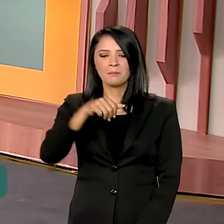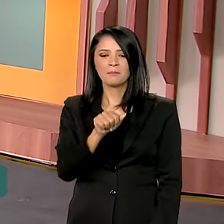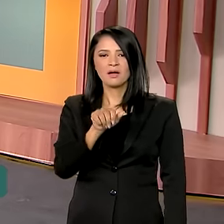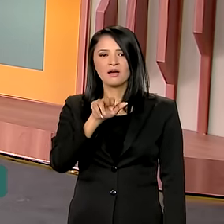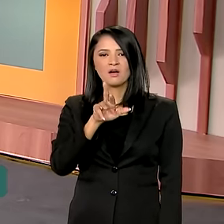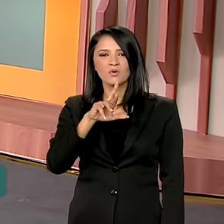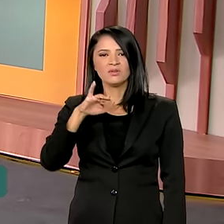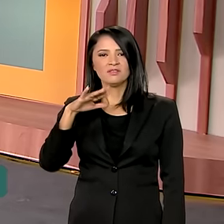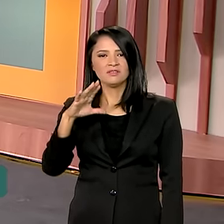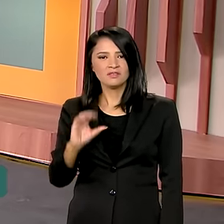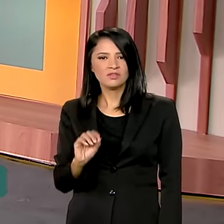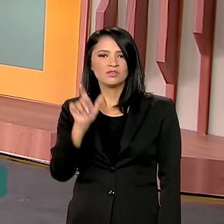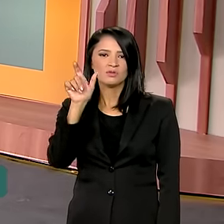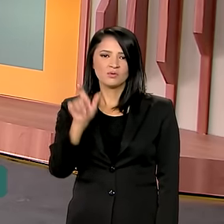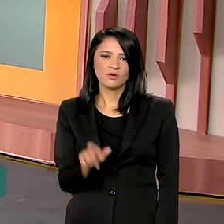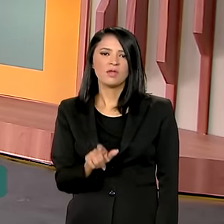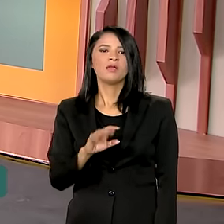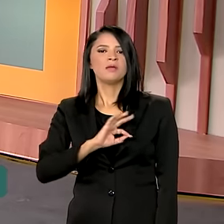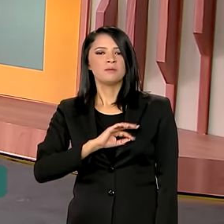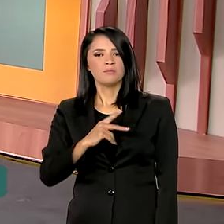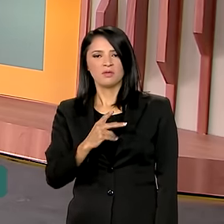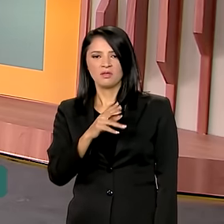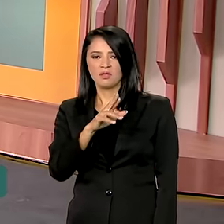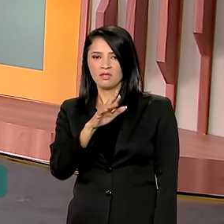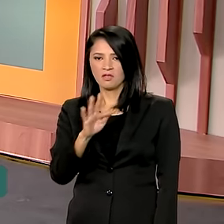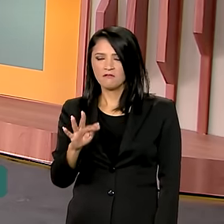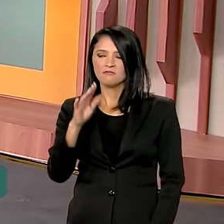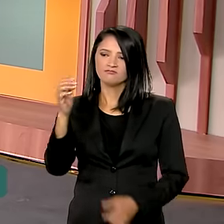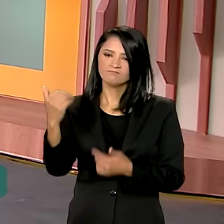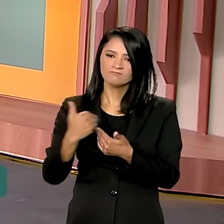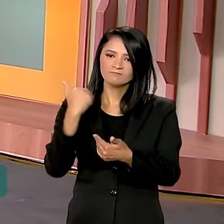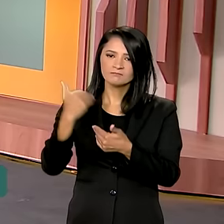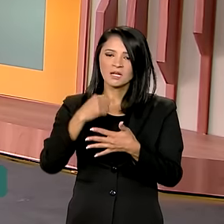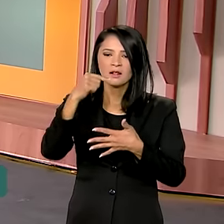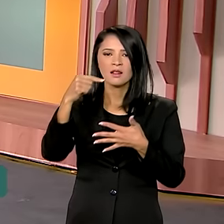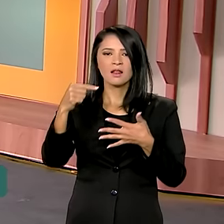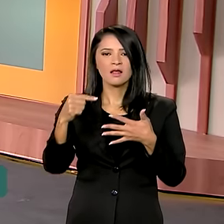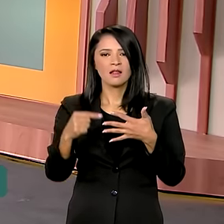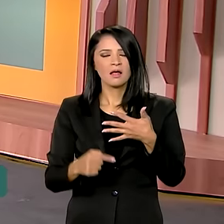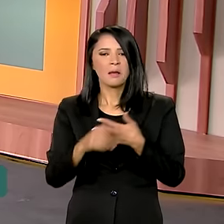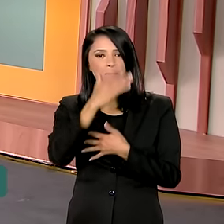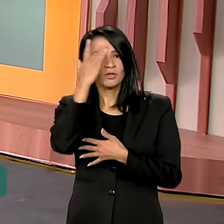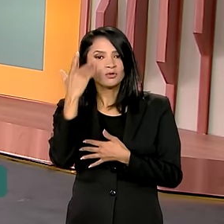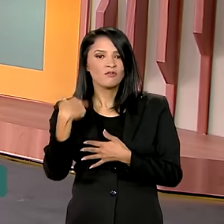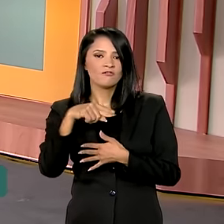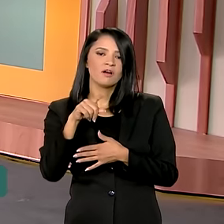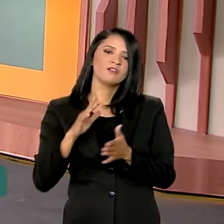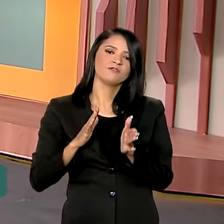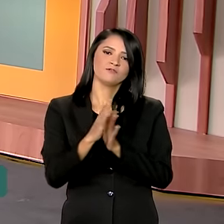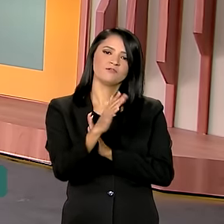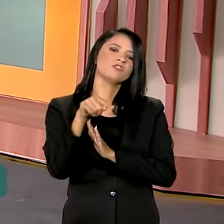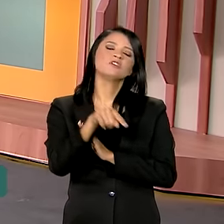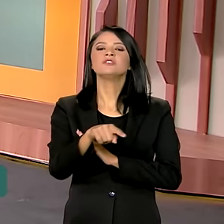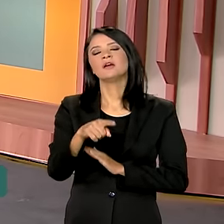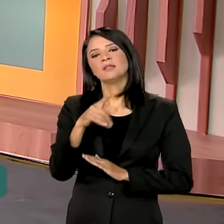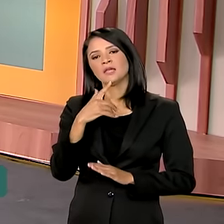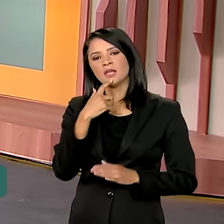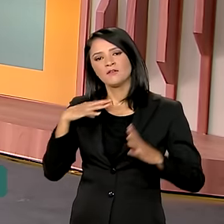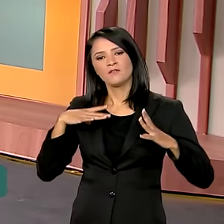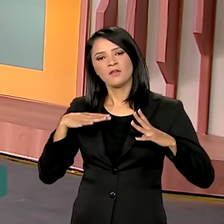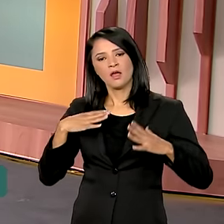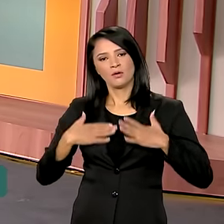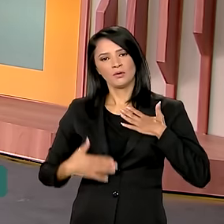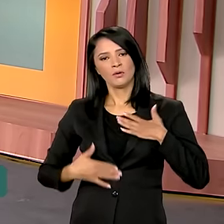Beusoff, ele que é policial rodoviário federal e deu aí todas as recomendações para quem vai viajar neste feriado de Corpus Christi.